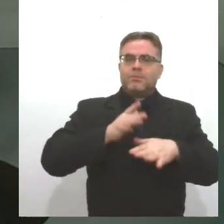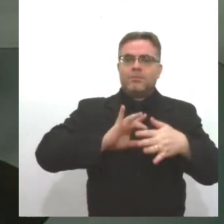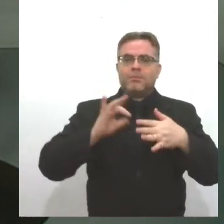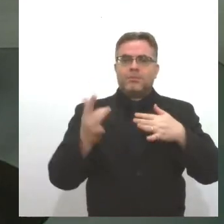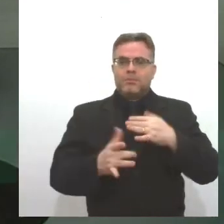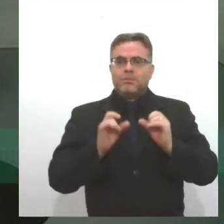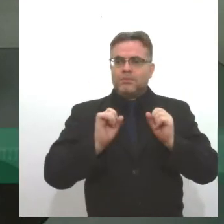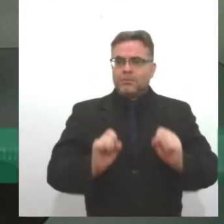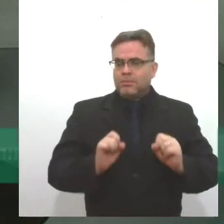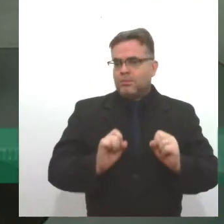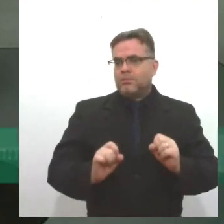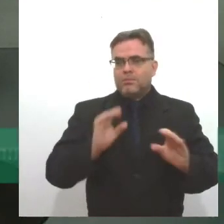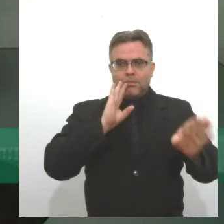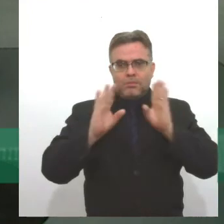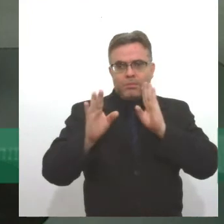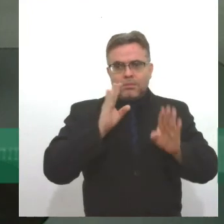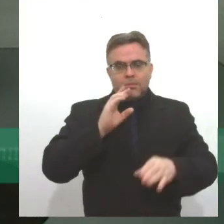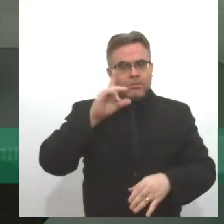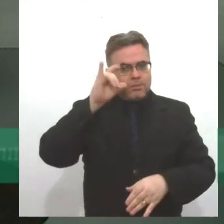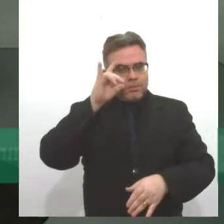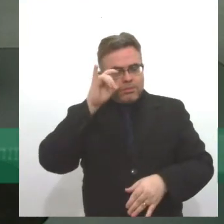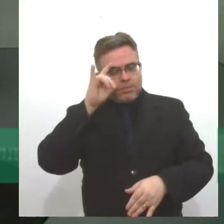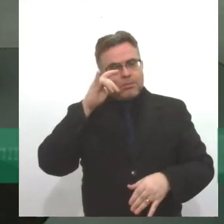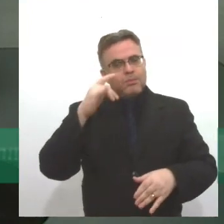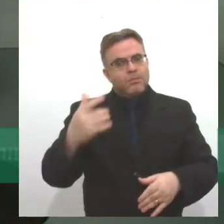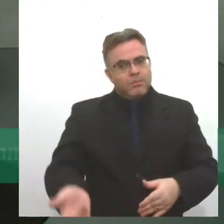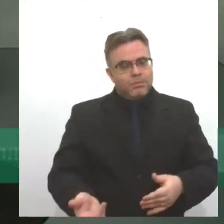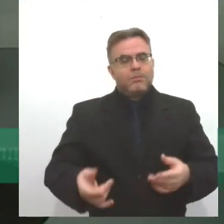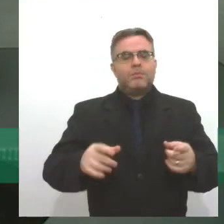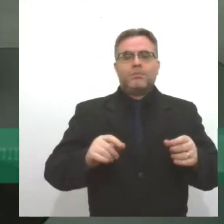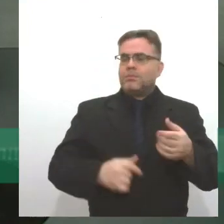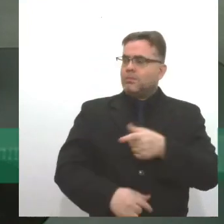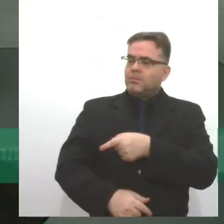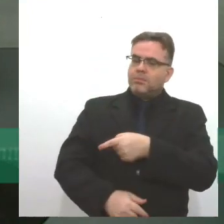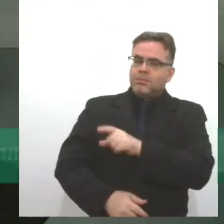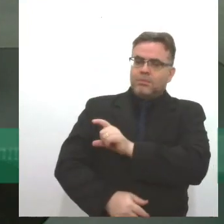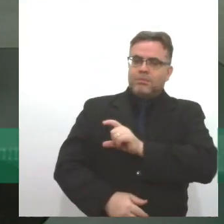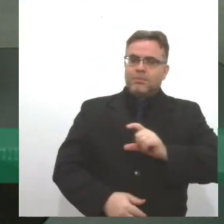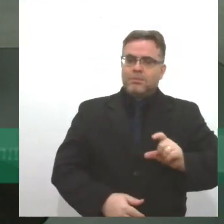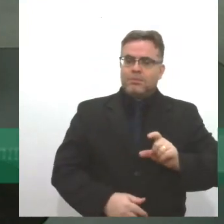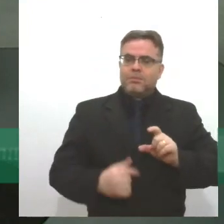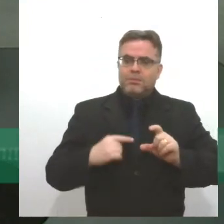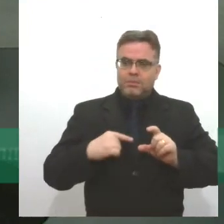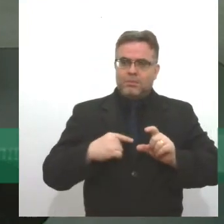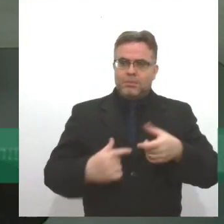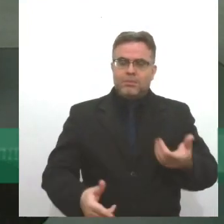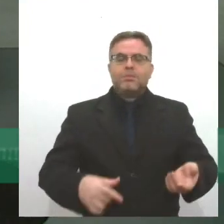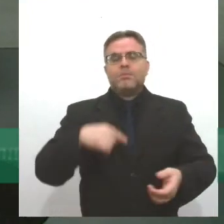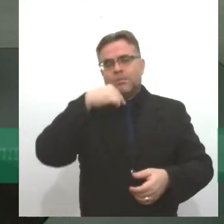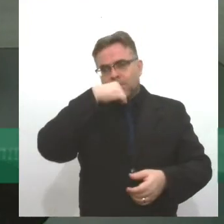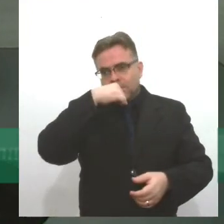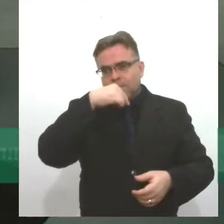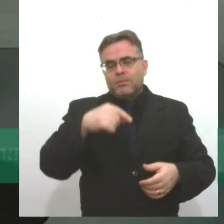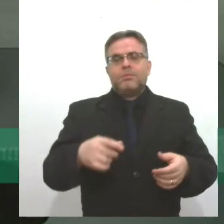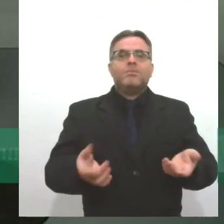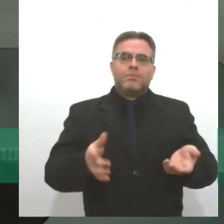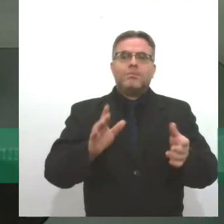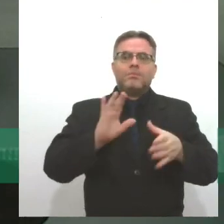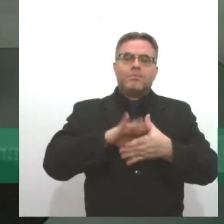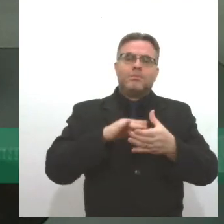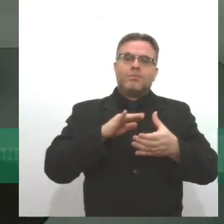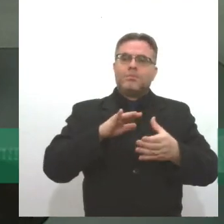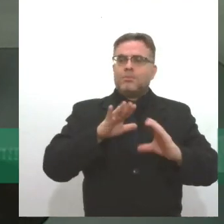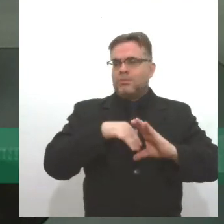sociais, no Facebook e no Instagram, é arroba TVAlese 5.2, no Twitter, arroba TVAlese, e no nosso canal no YouTube. Para entrar em